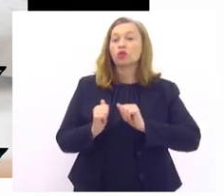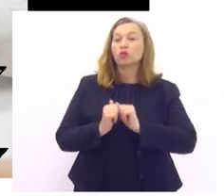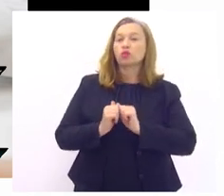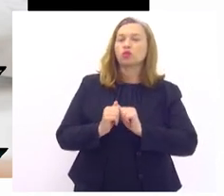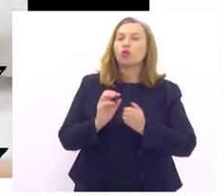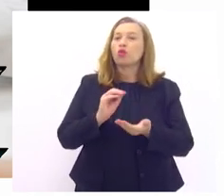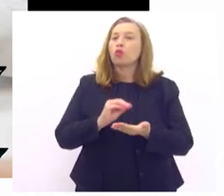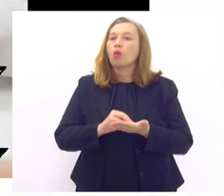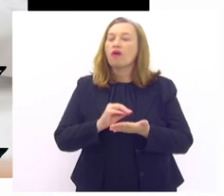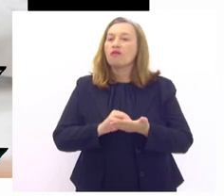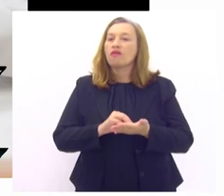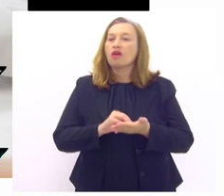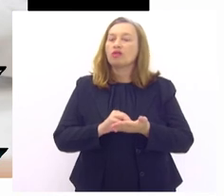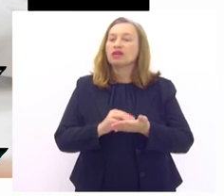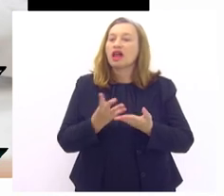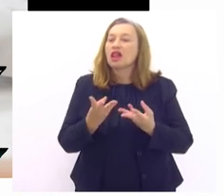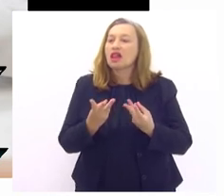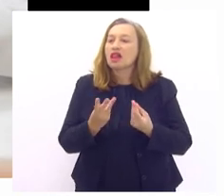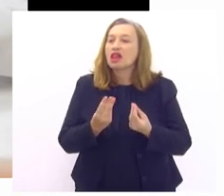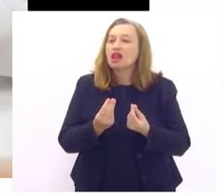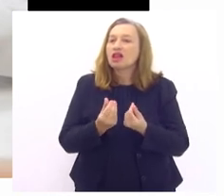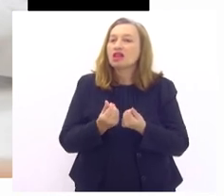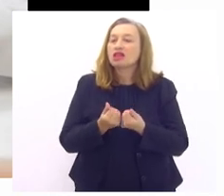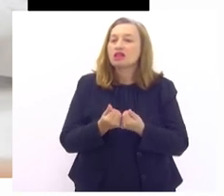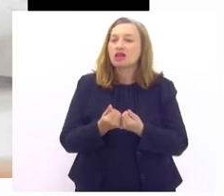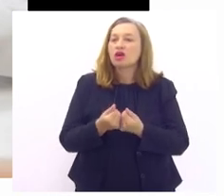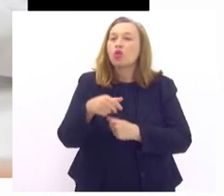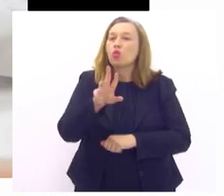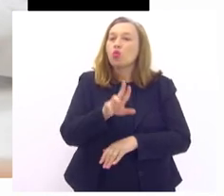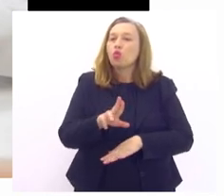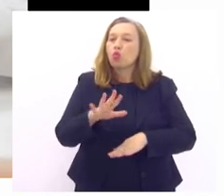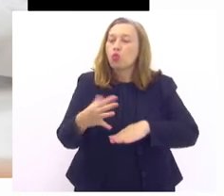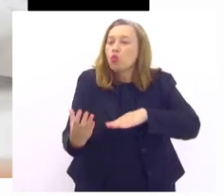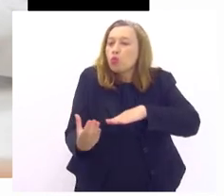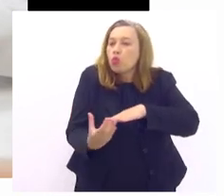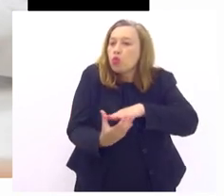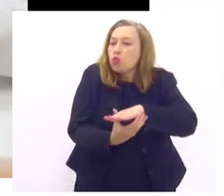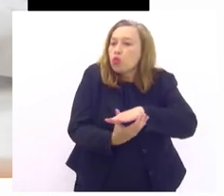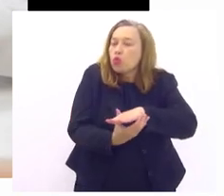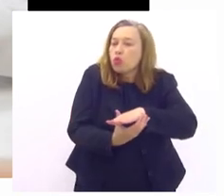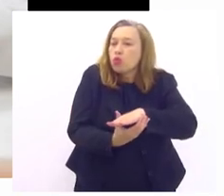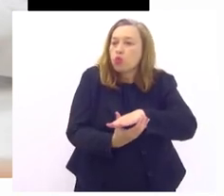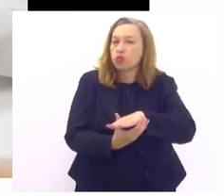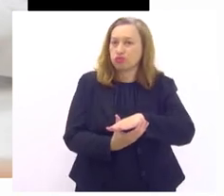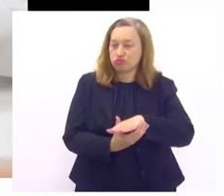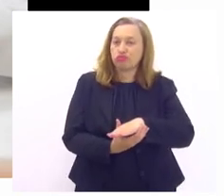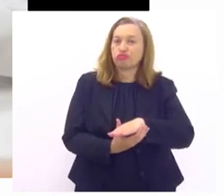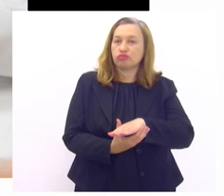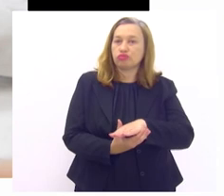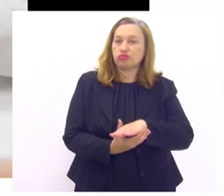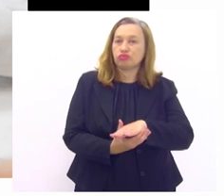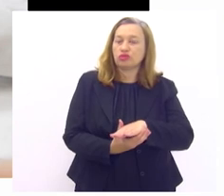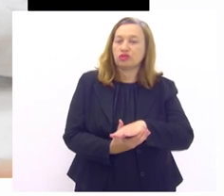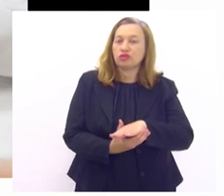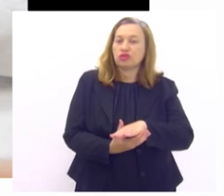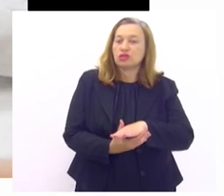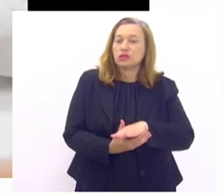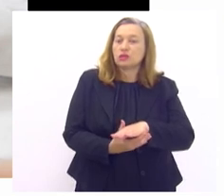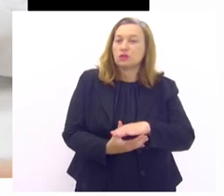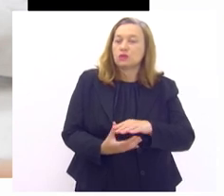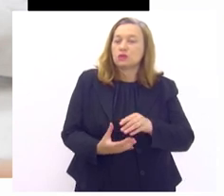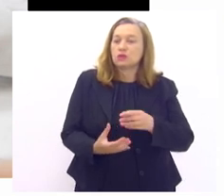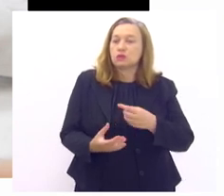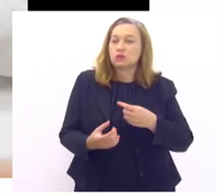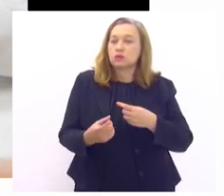a falta de sensibilidade e com o uso de um calçado inapropriado vão causar estresse por acomodação